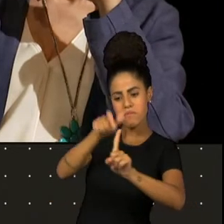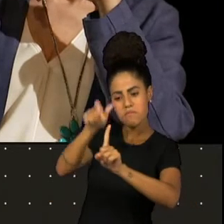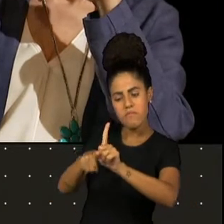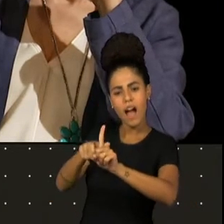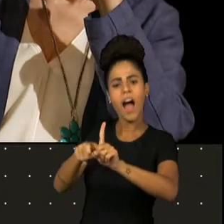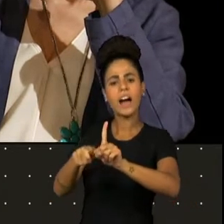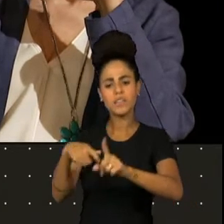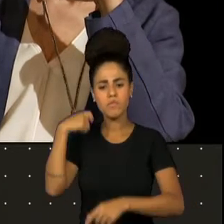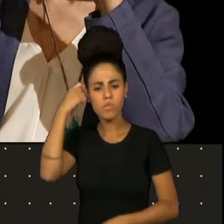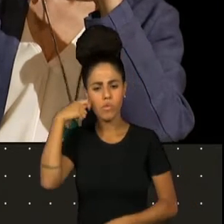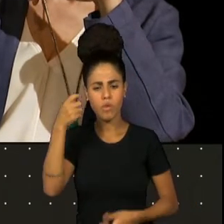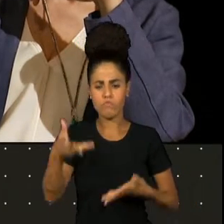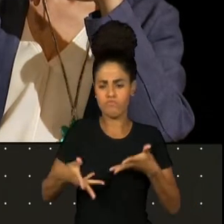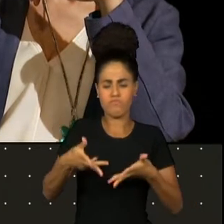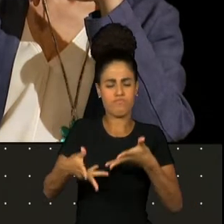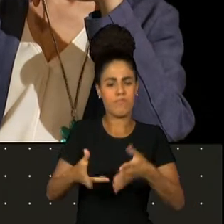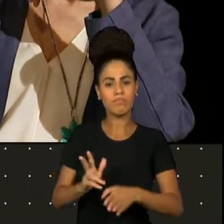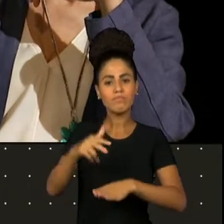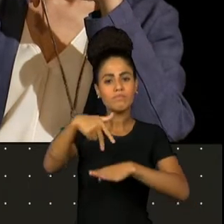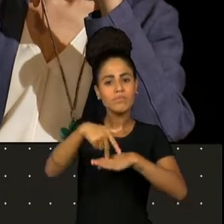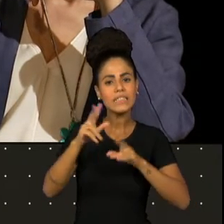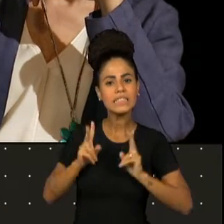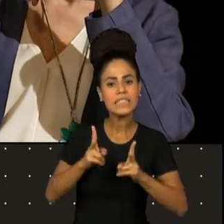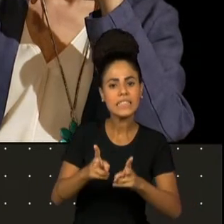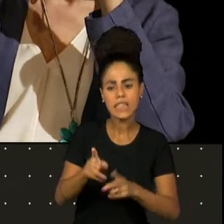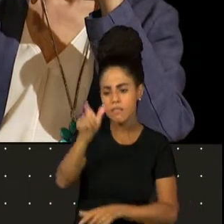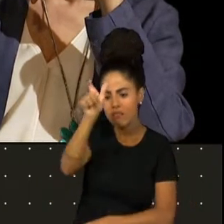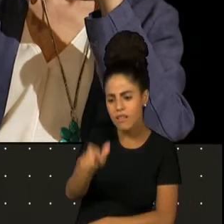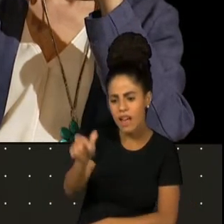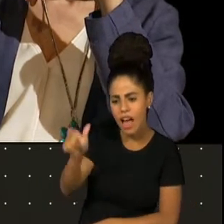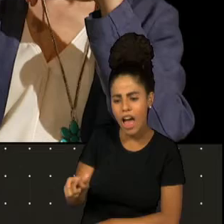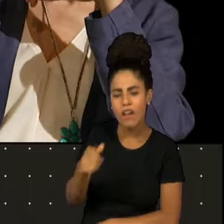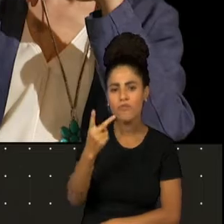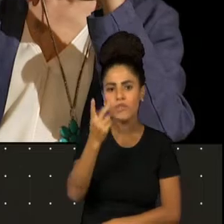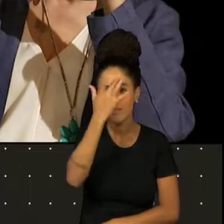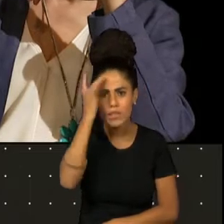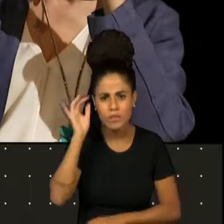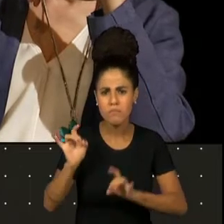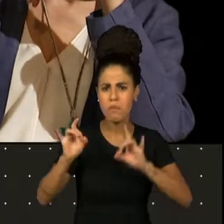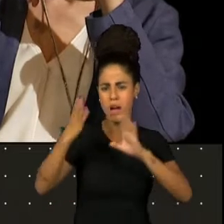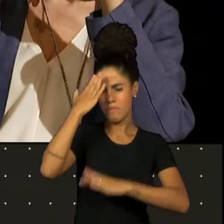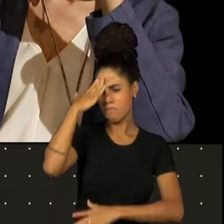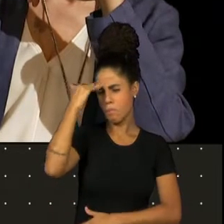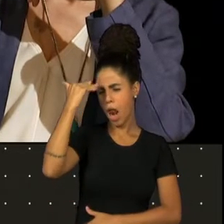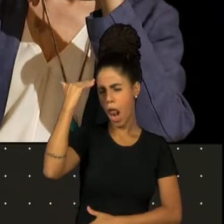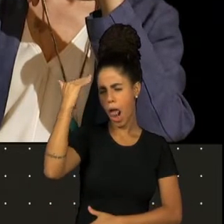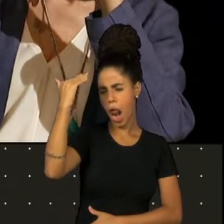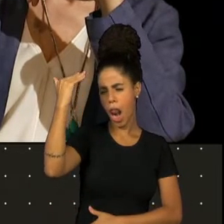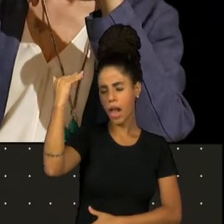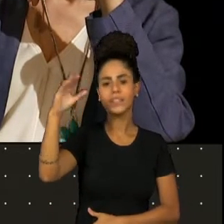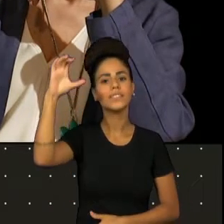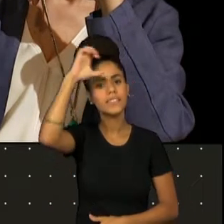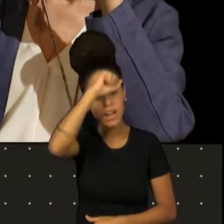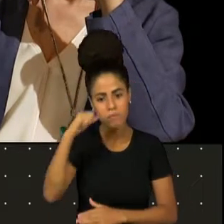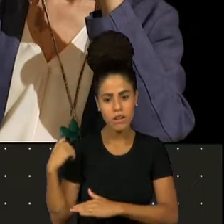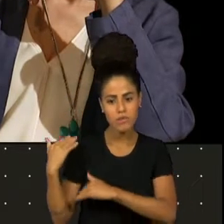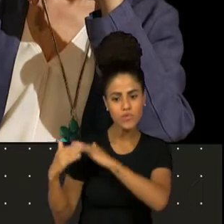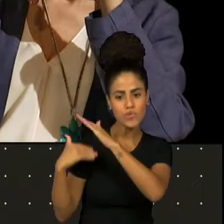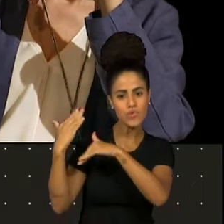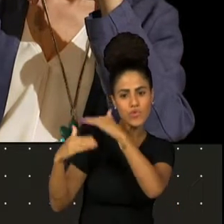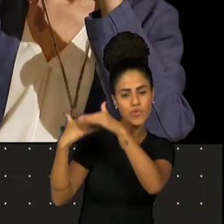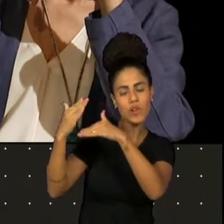destes grandes mitos, podia não dar certo, mas deu. Ela pegou o melhor dos pais e o